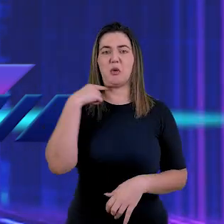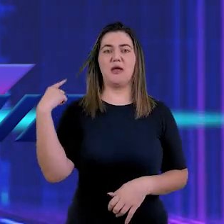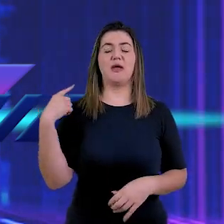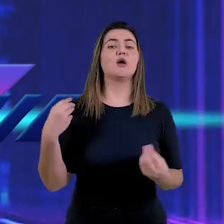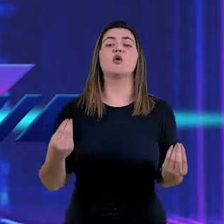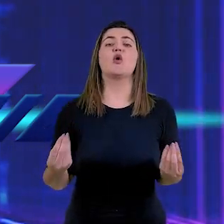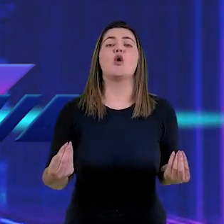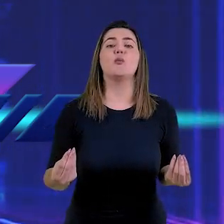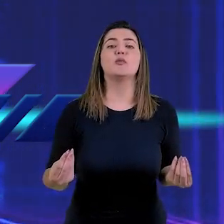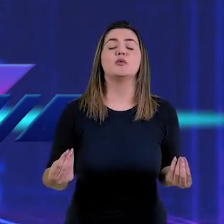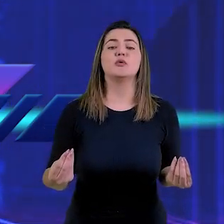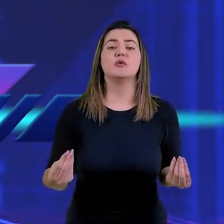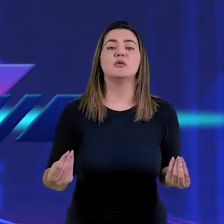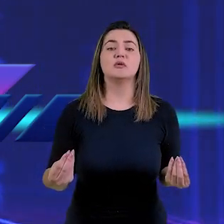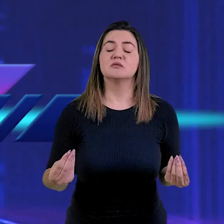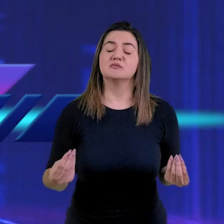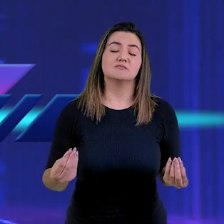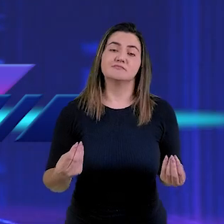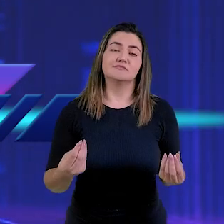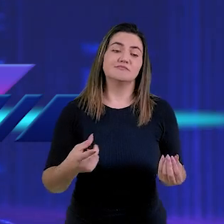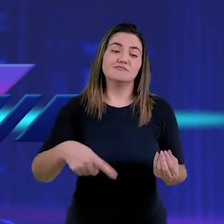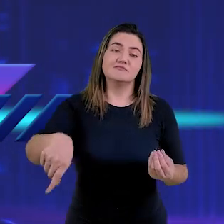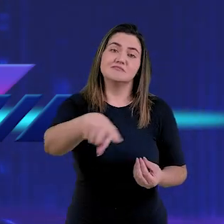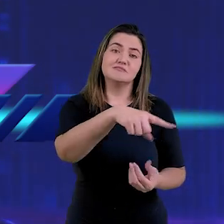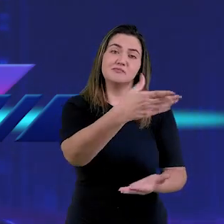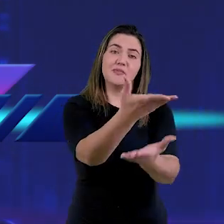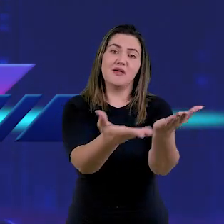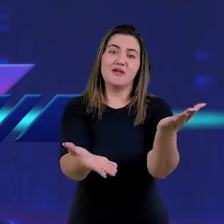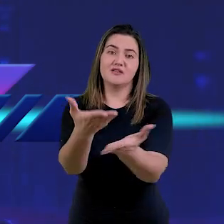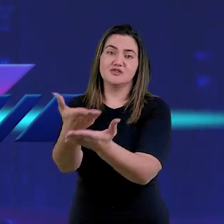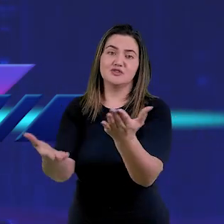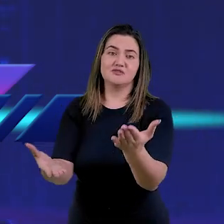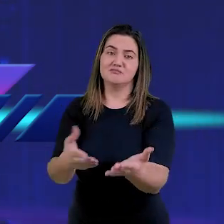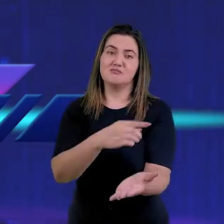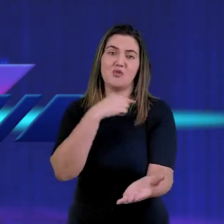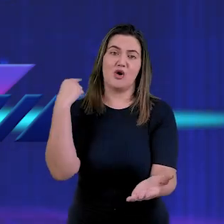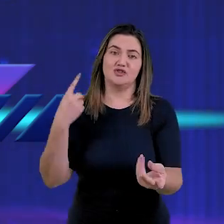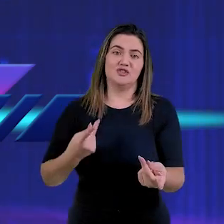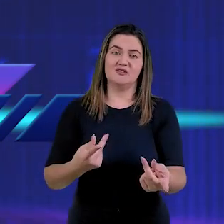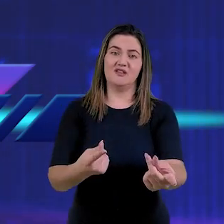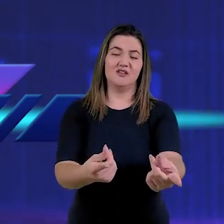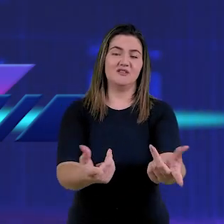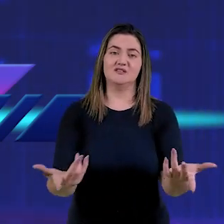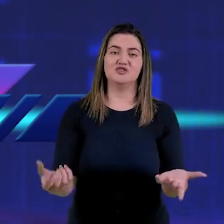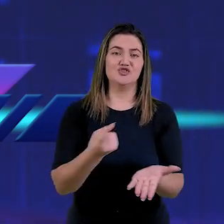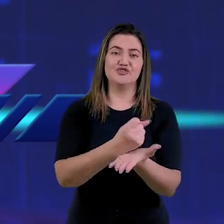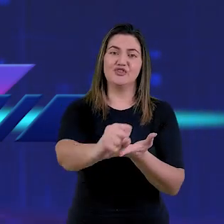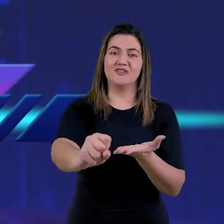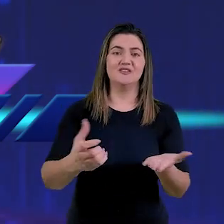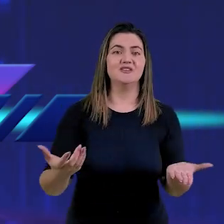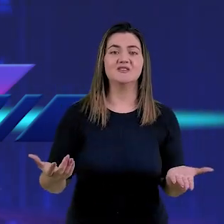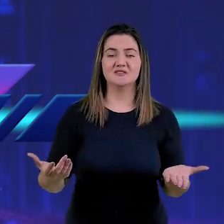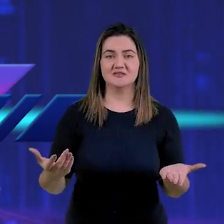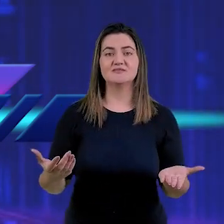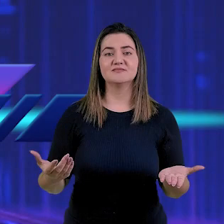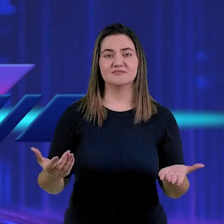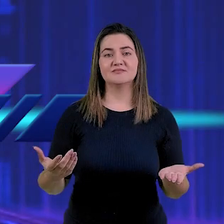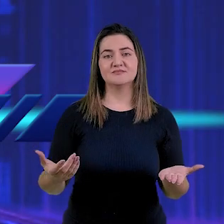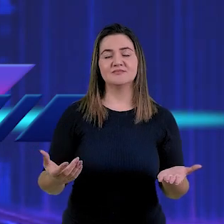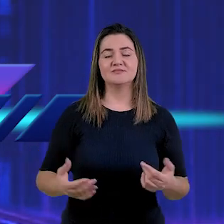cruz, se Ele se salvasse ali naquele instante, todos nós, seres humanos, estaríamos